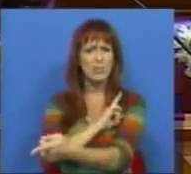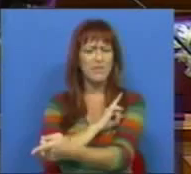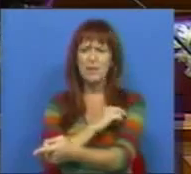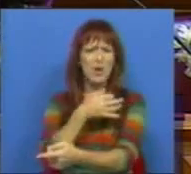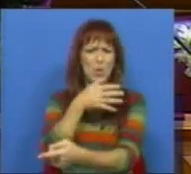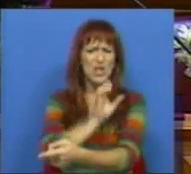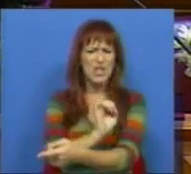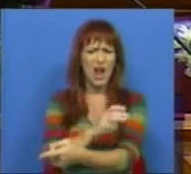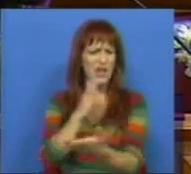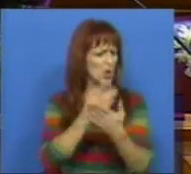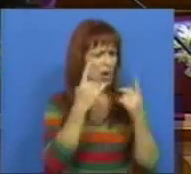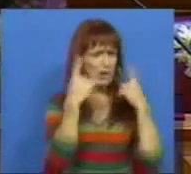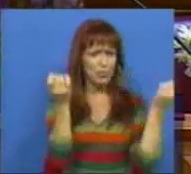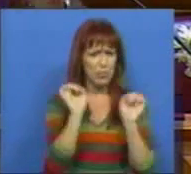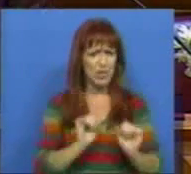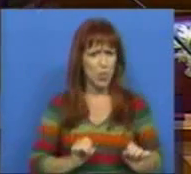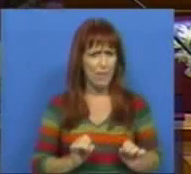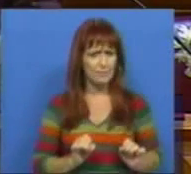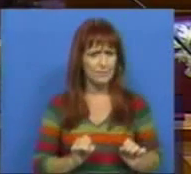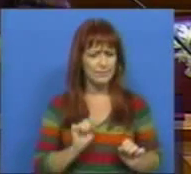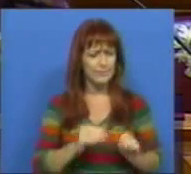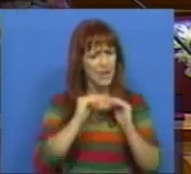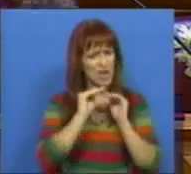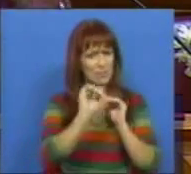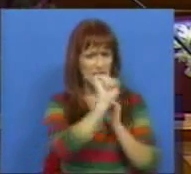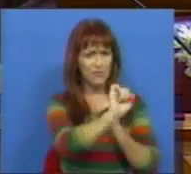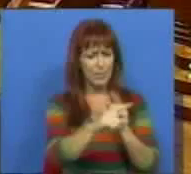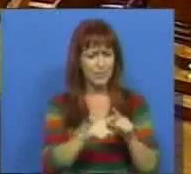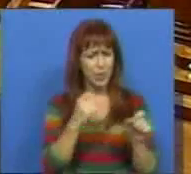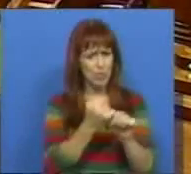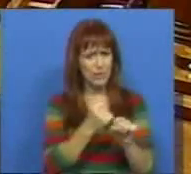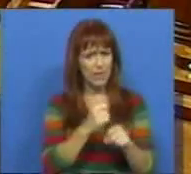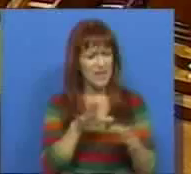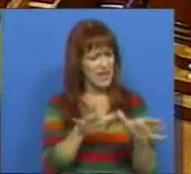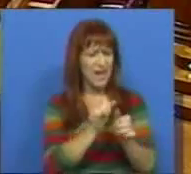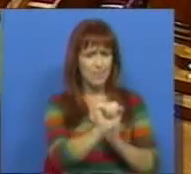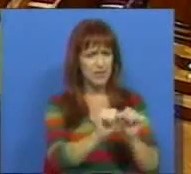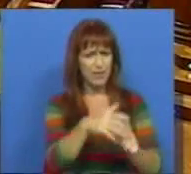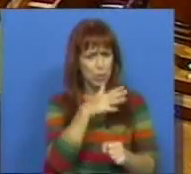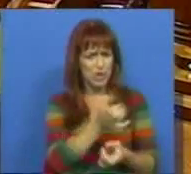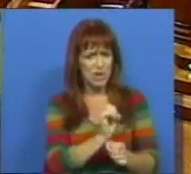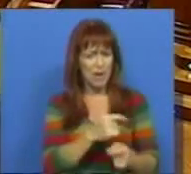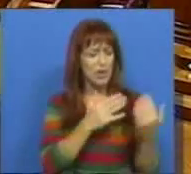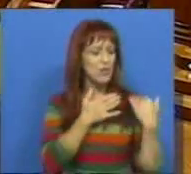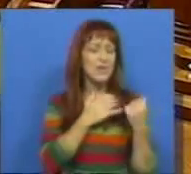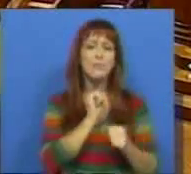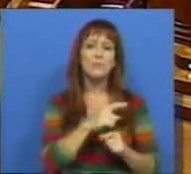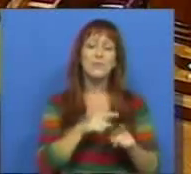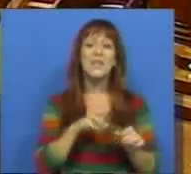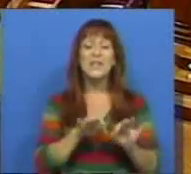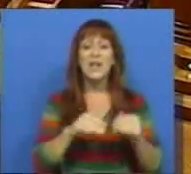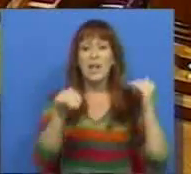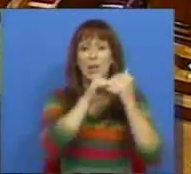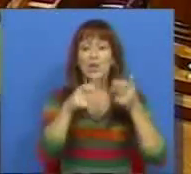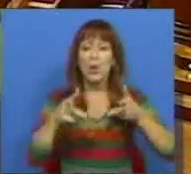nada diz sobre as escolas públicas sobre a sua estabilidade, sobre o trabalho das suas equipas sobre a responsabilidade em